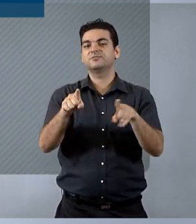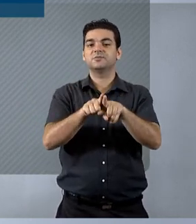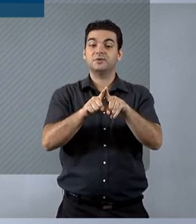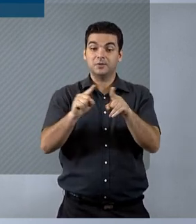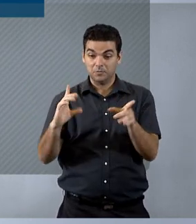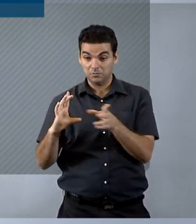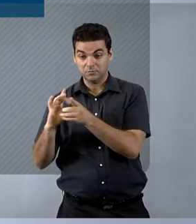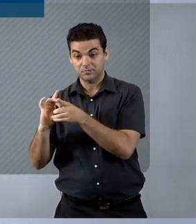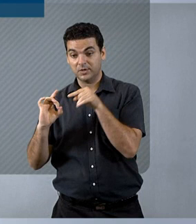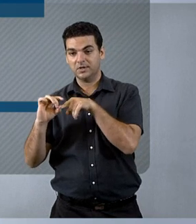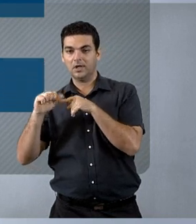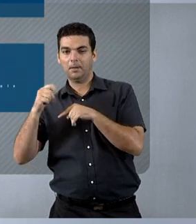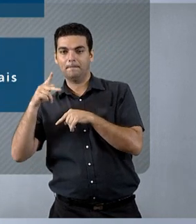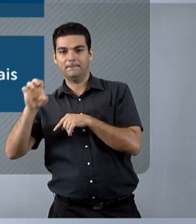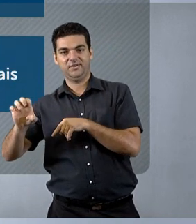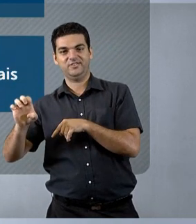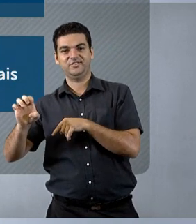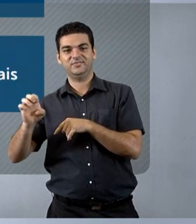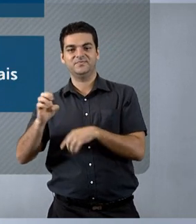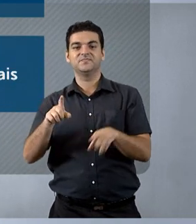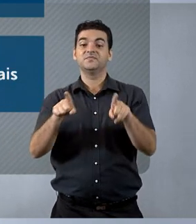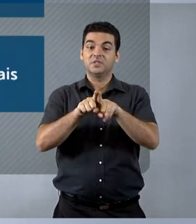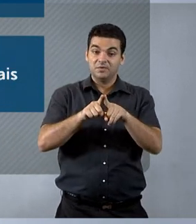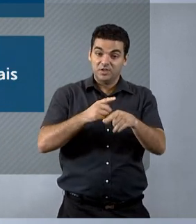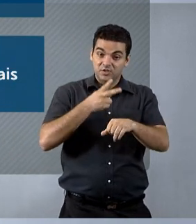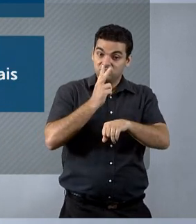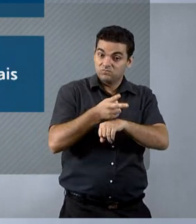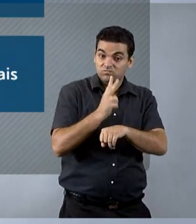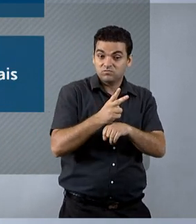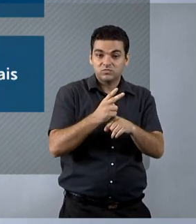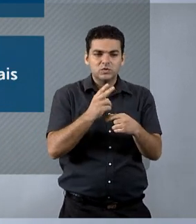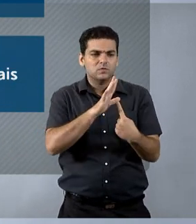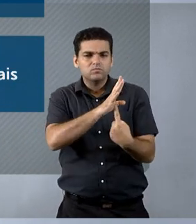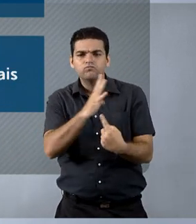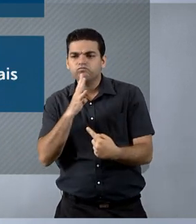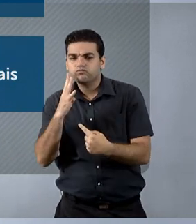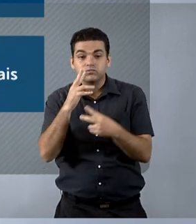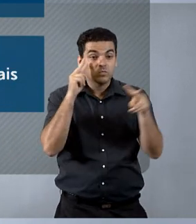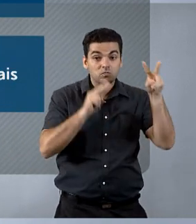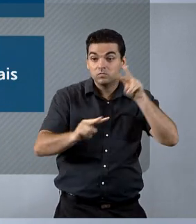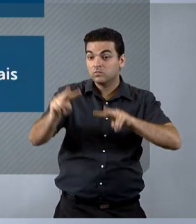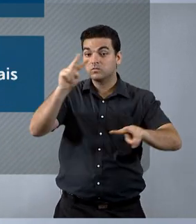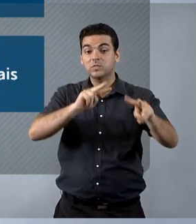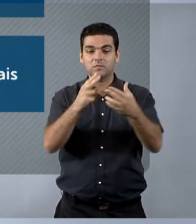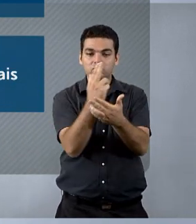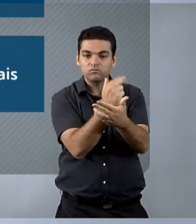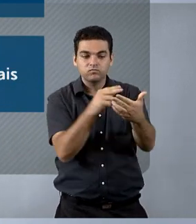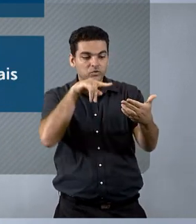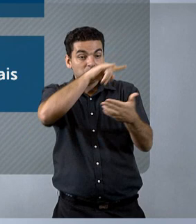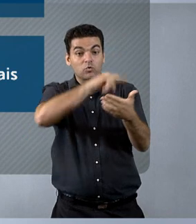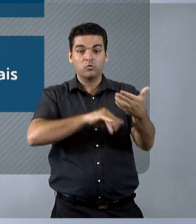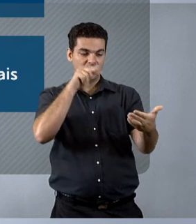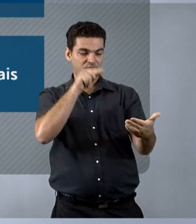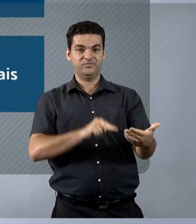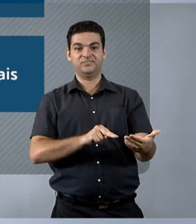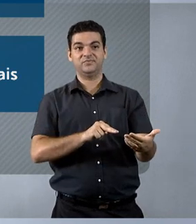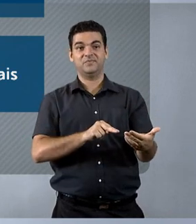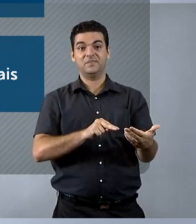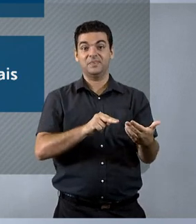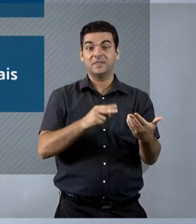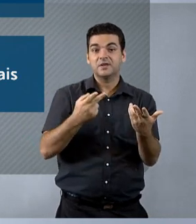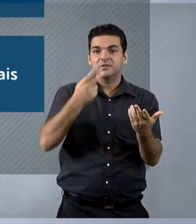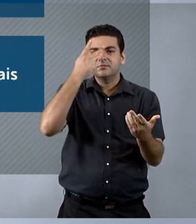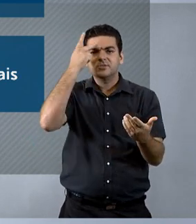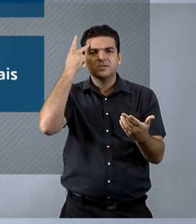parceria com a APA-IDF. Continuidade do processo de reconhecimento ótico de caracteres nos documentos, para que as